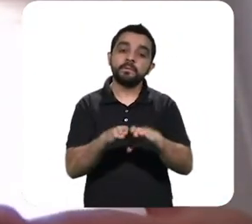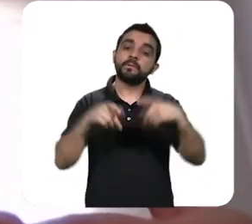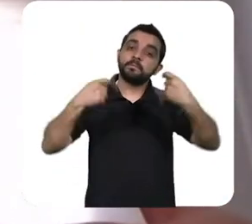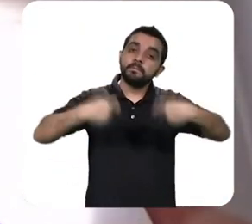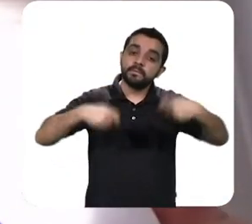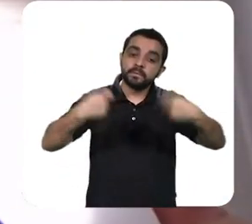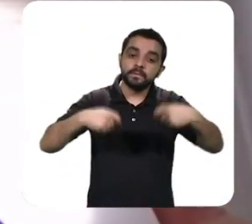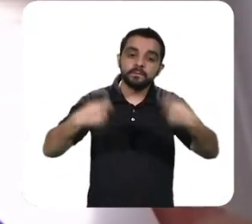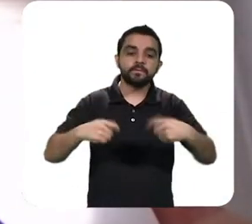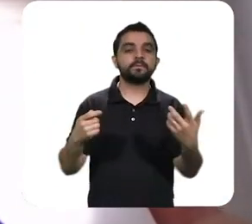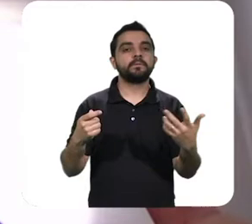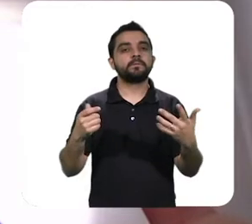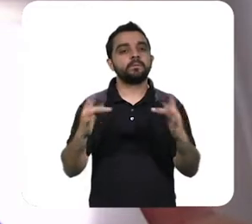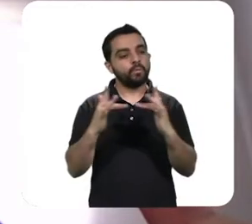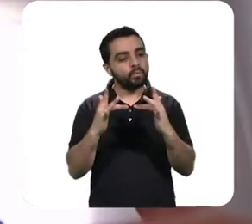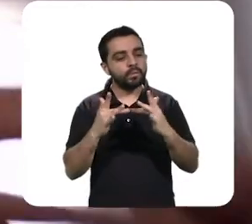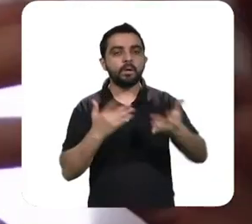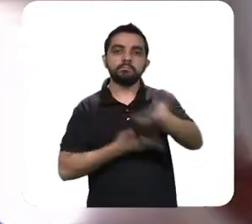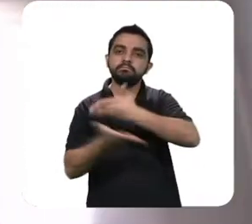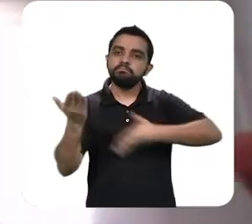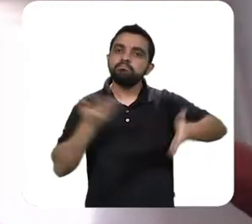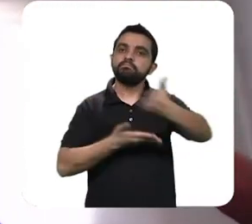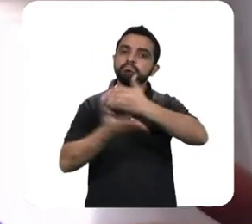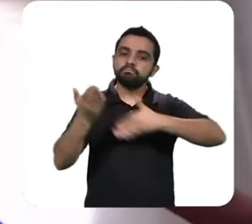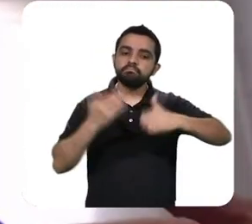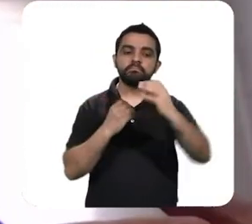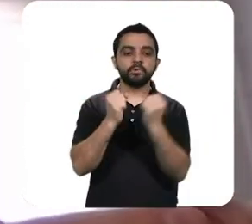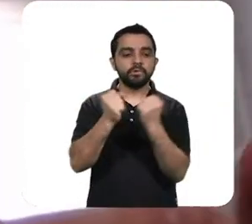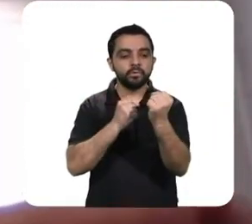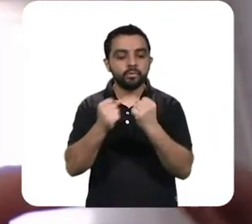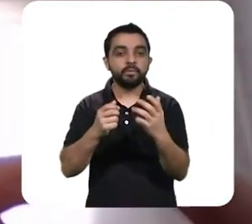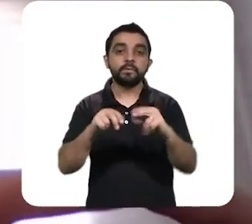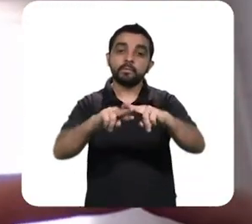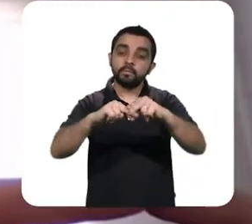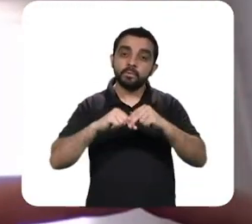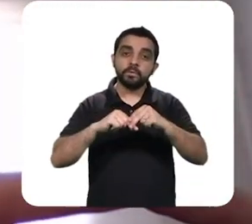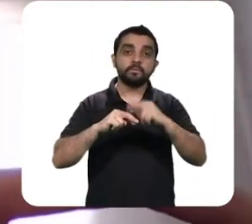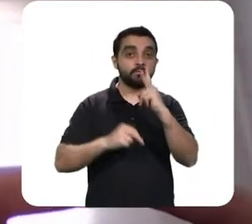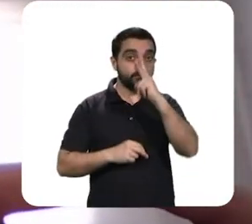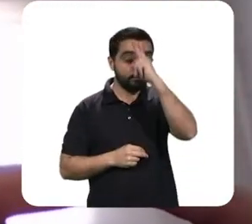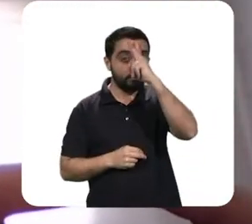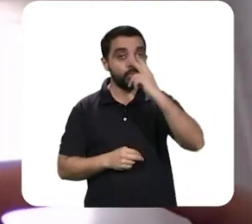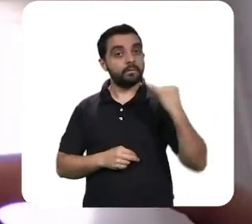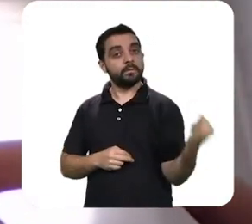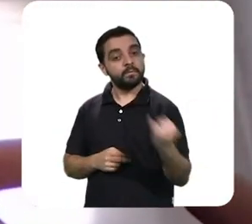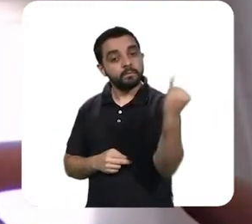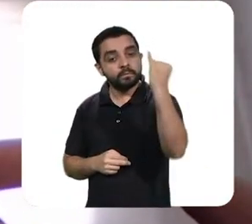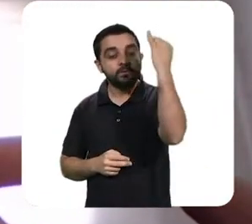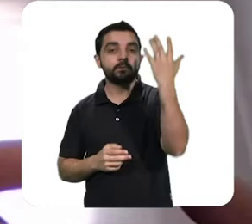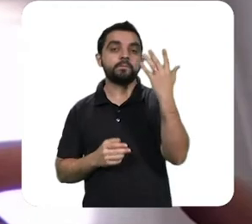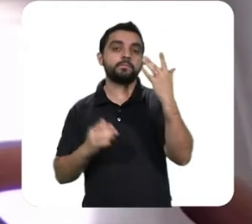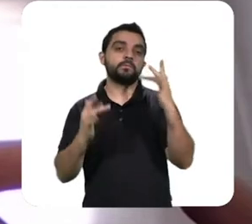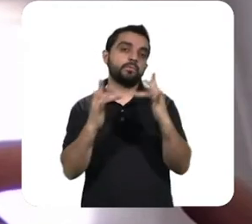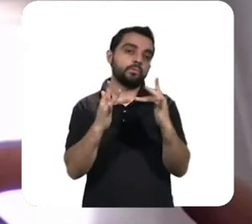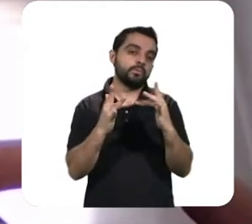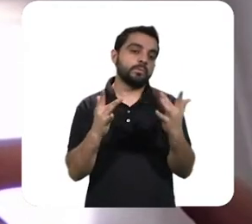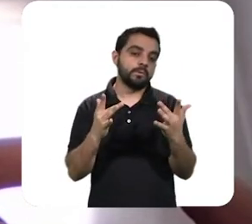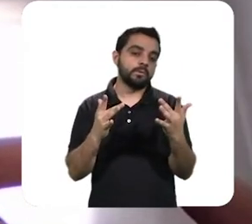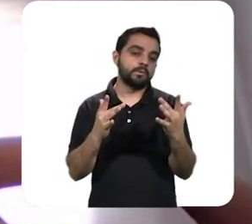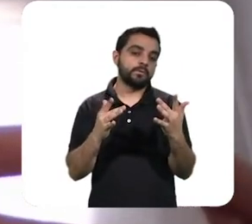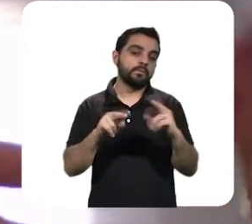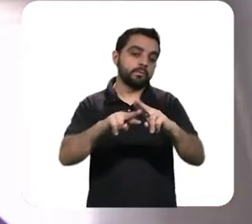integração entre as economias reforça reforça esse processo de transmissão de efeitos